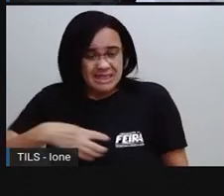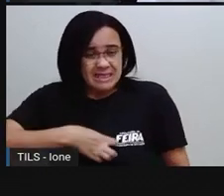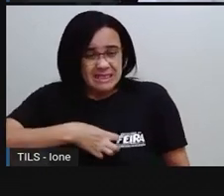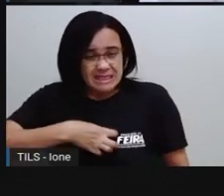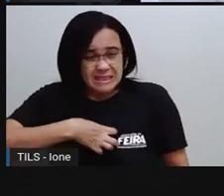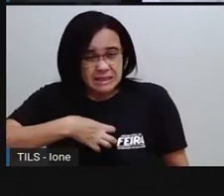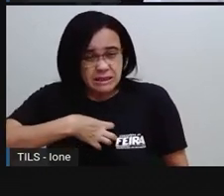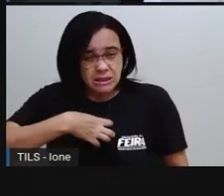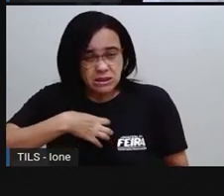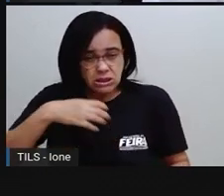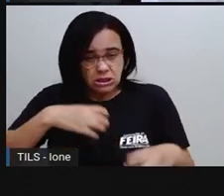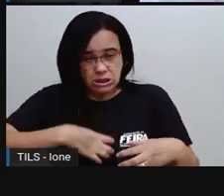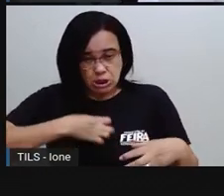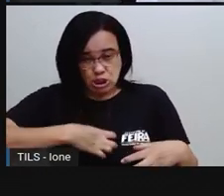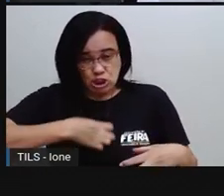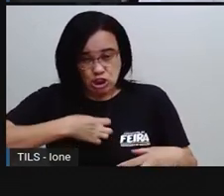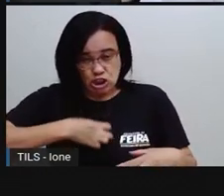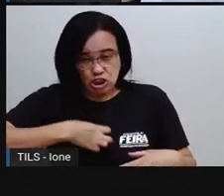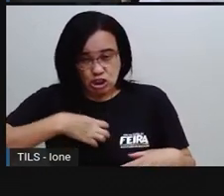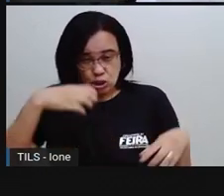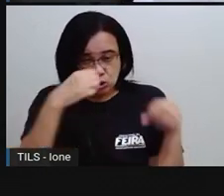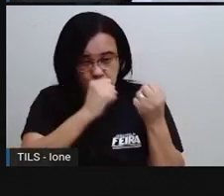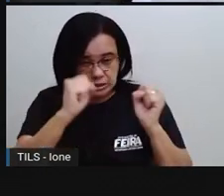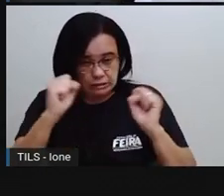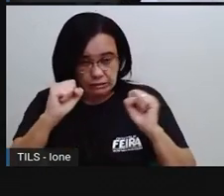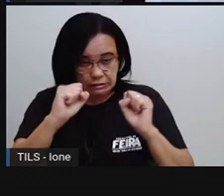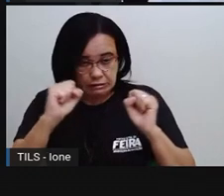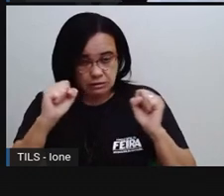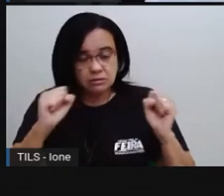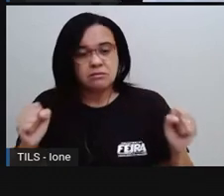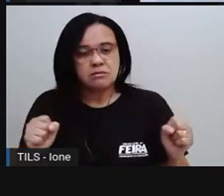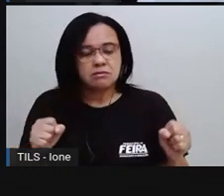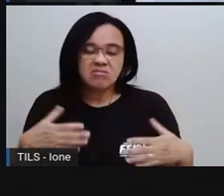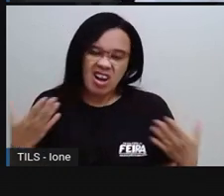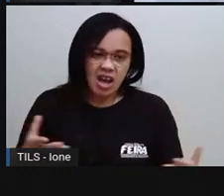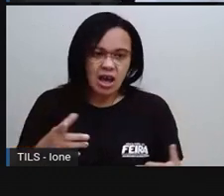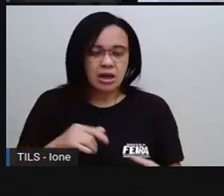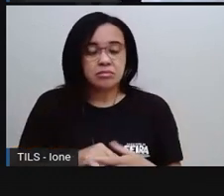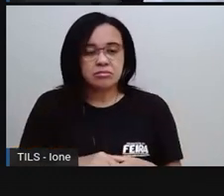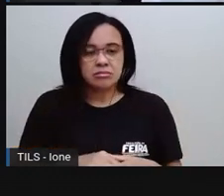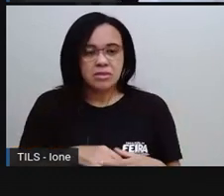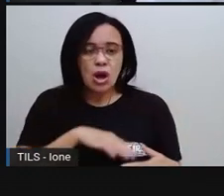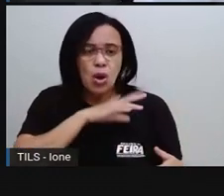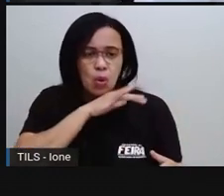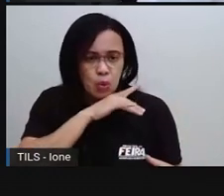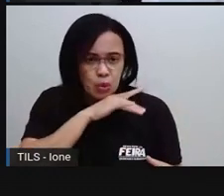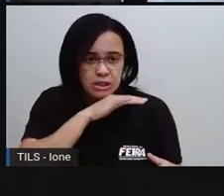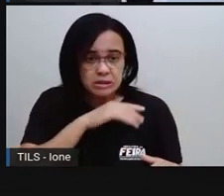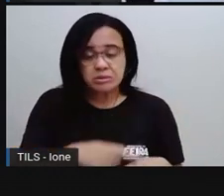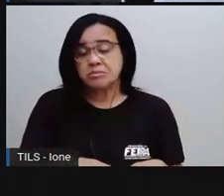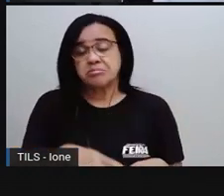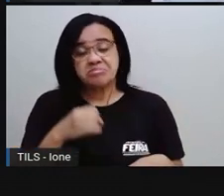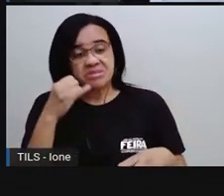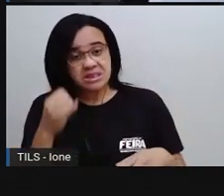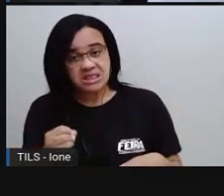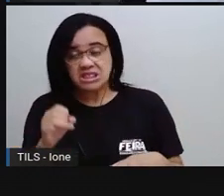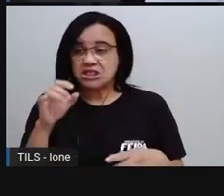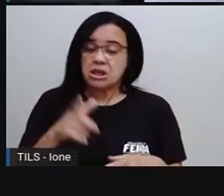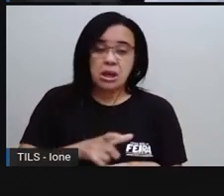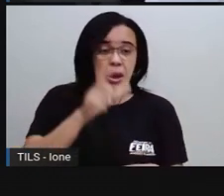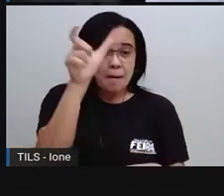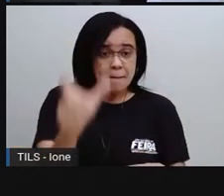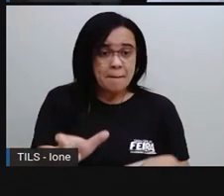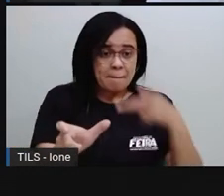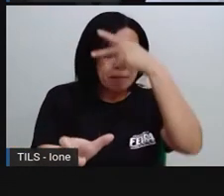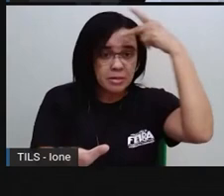coisa, né? Fica com aquele sentimento assim, ruim, porque o outro não fez algo que você queria, né?